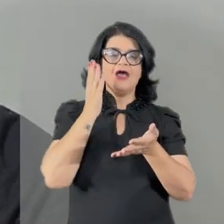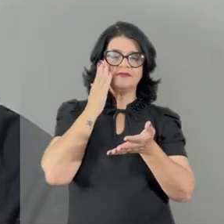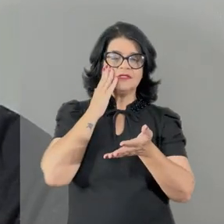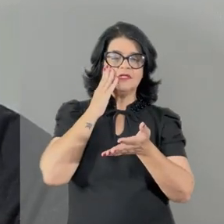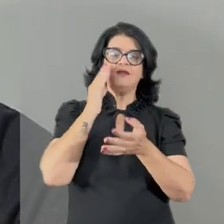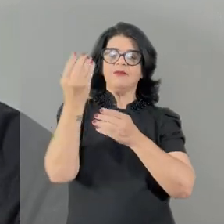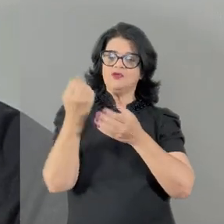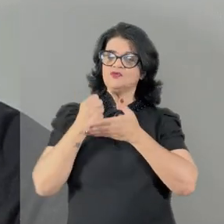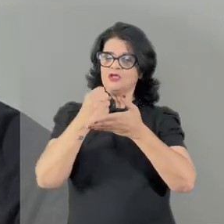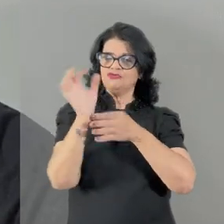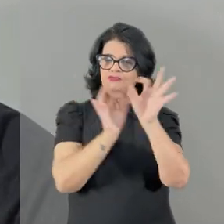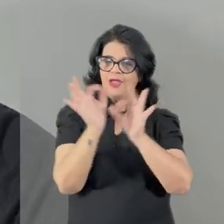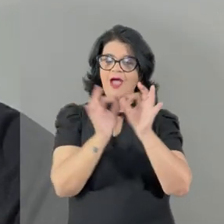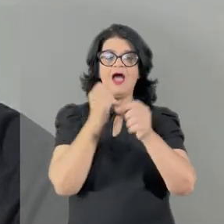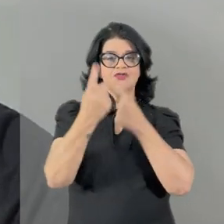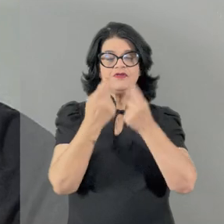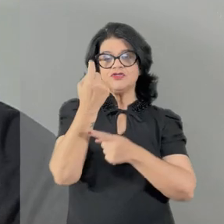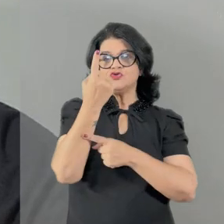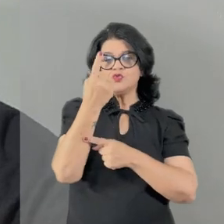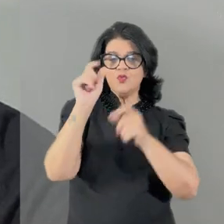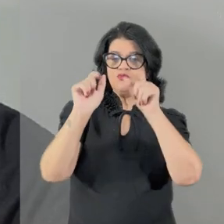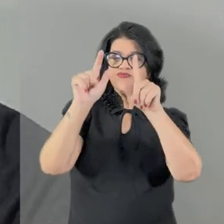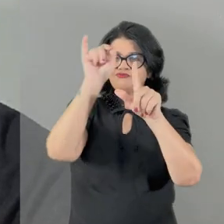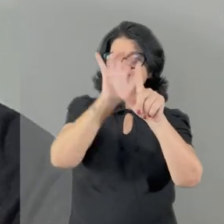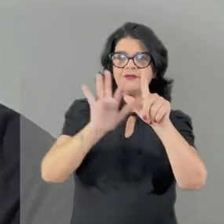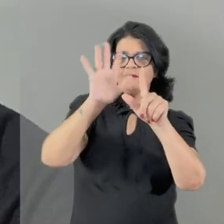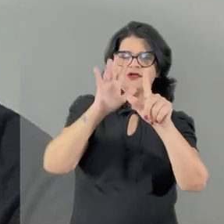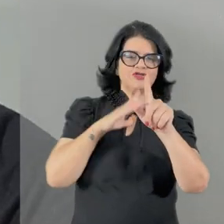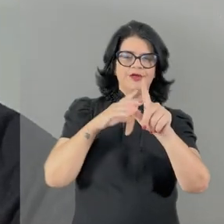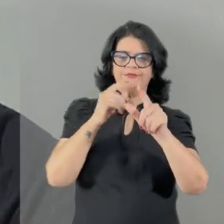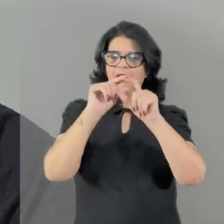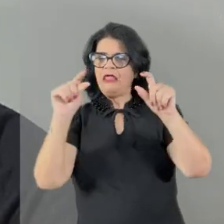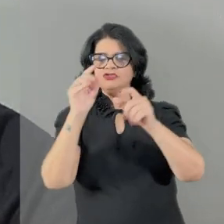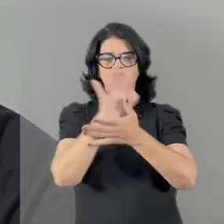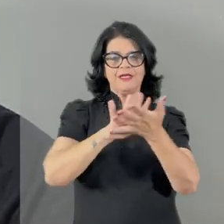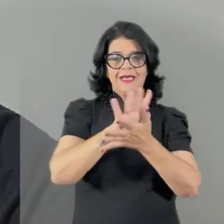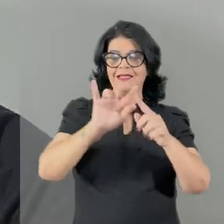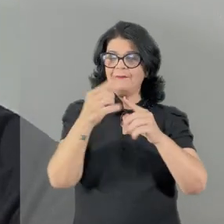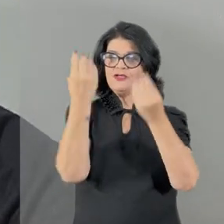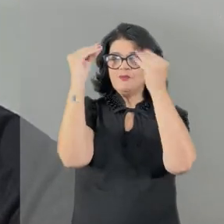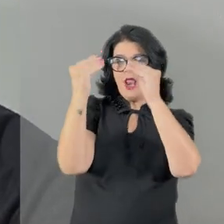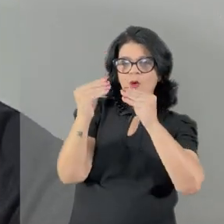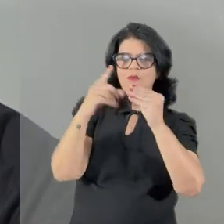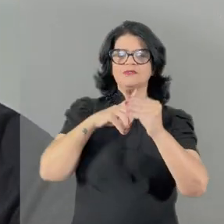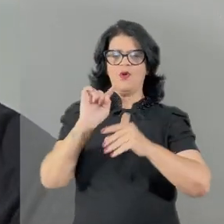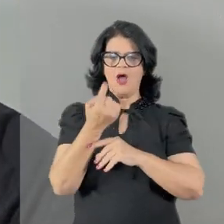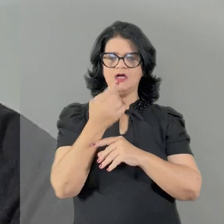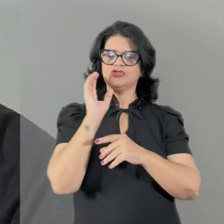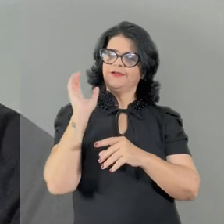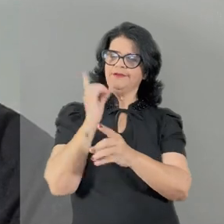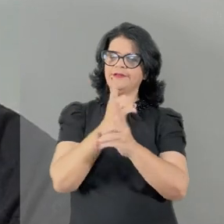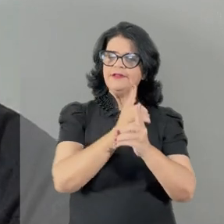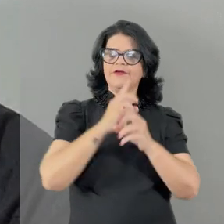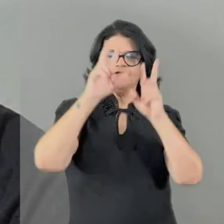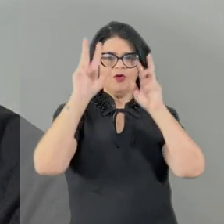interpretações. Muitas vezes, uma charge não tem nenhuma legenda acompanhando, mas pela composição, a gente logo